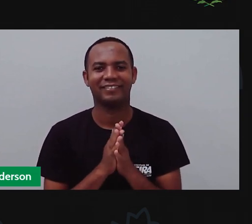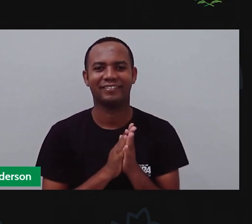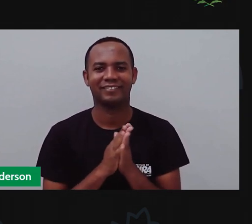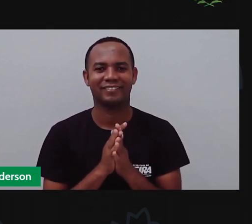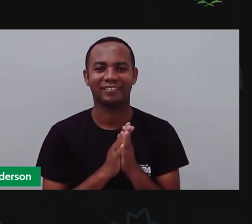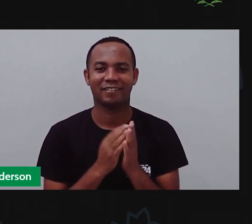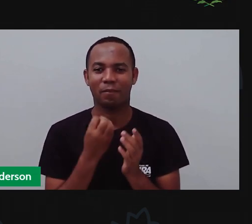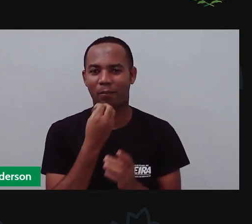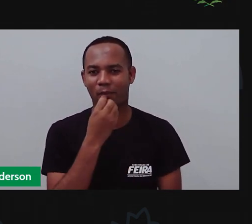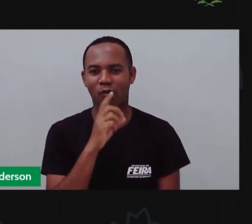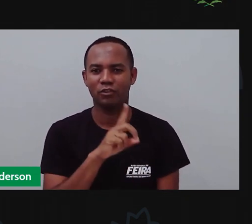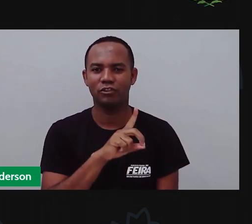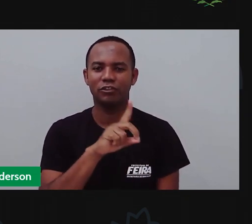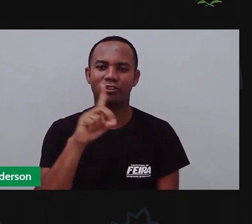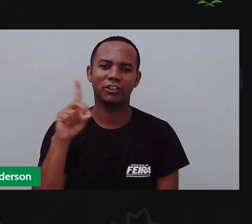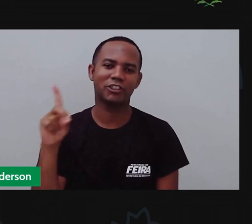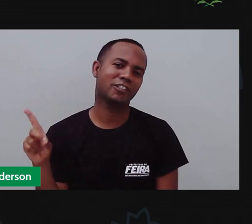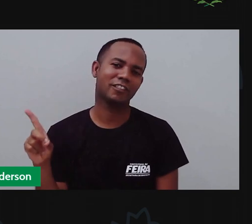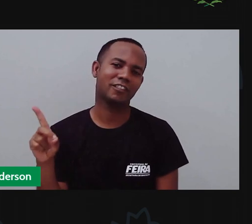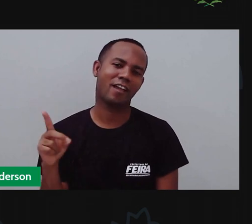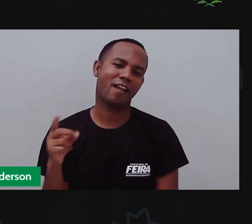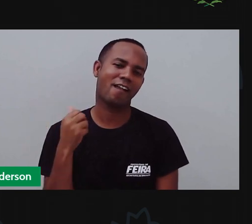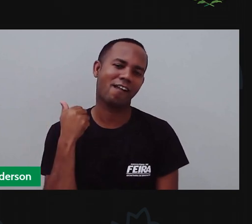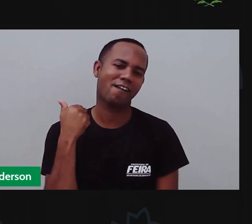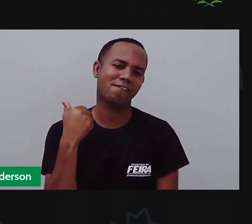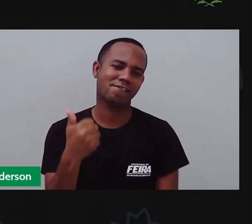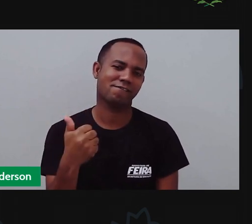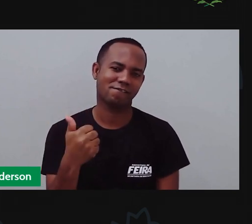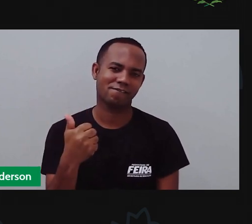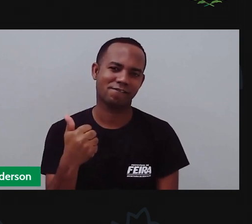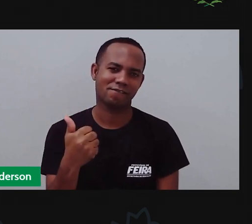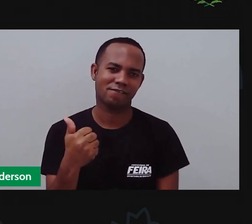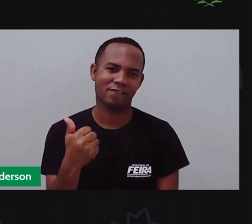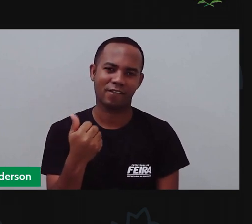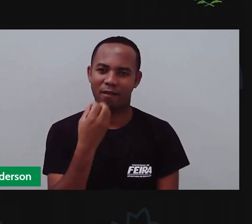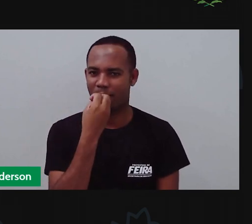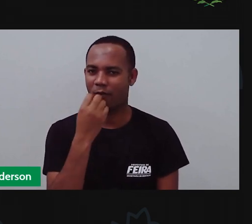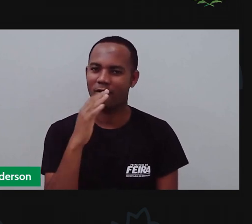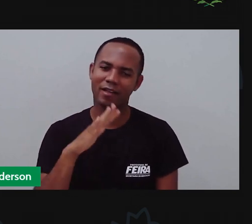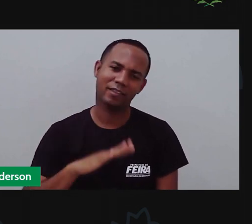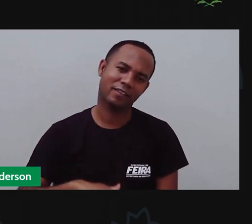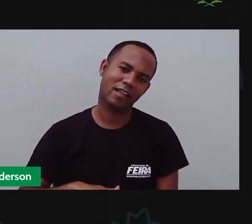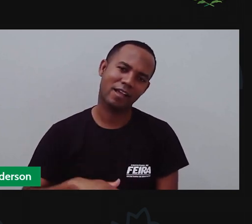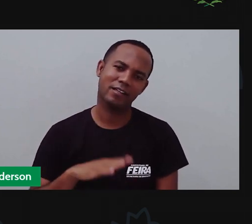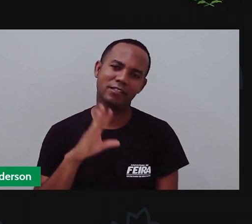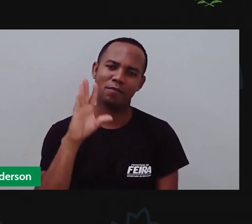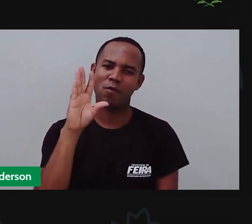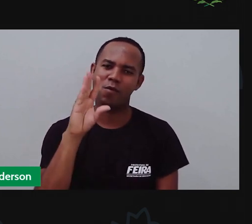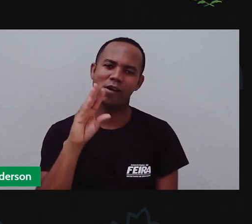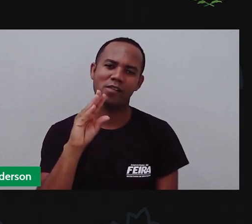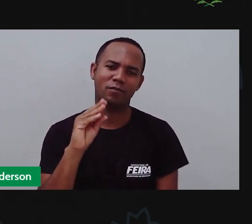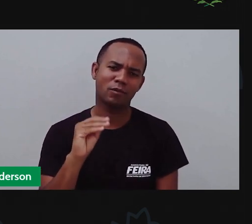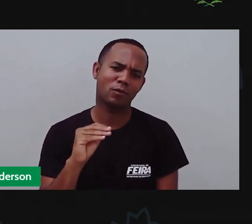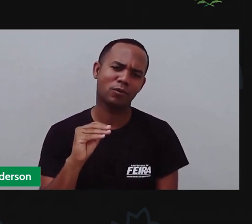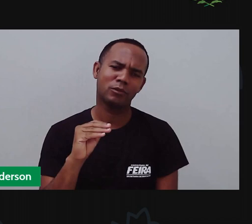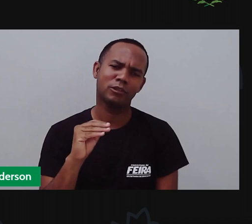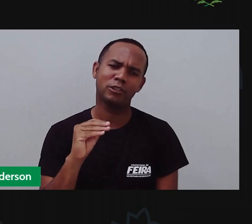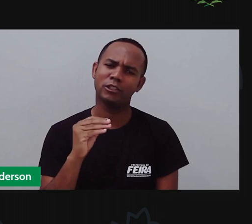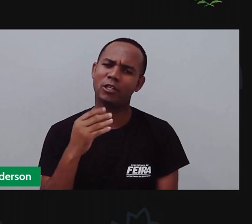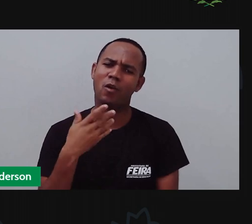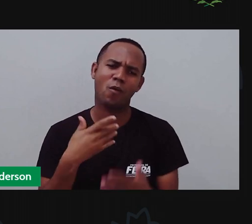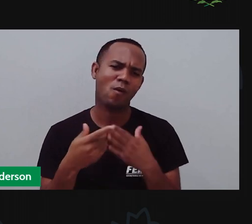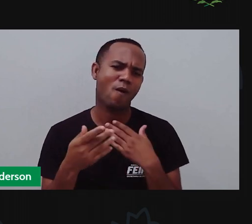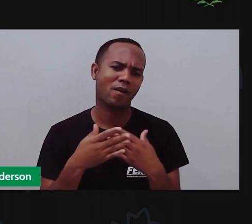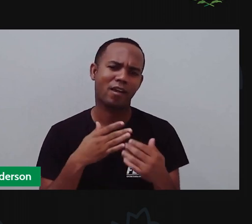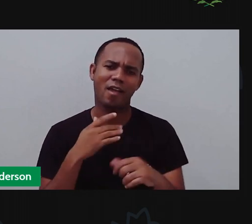Bom dia, meus amores! Boa tarde, boa noite! Independente